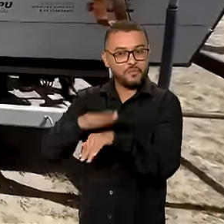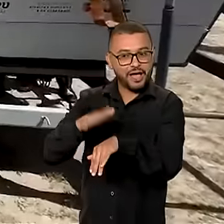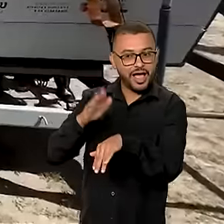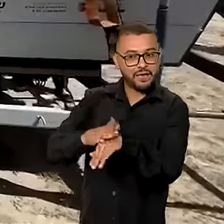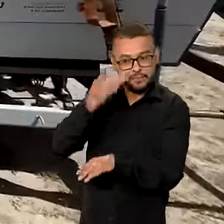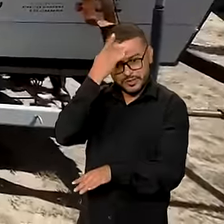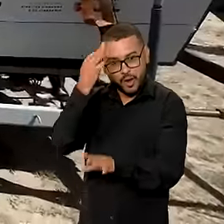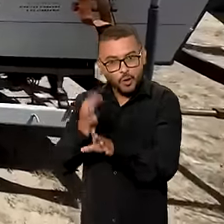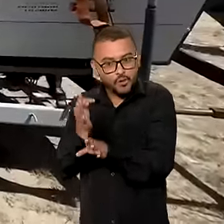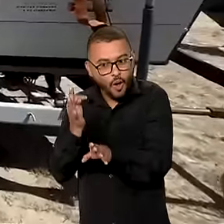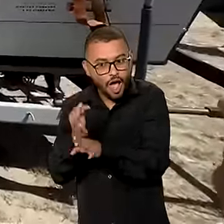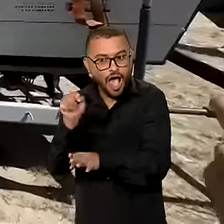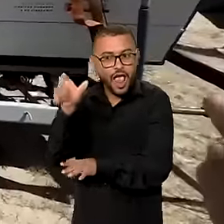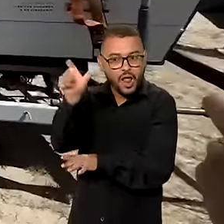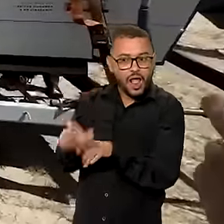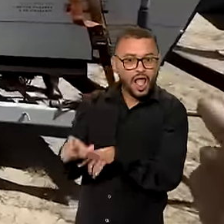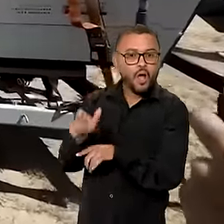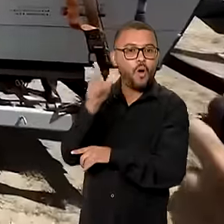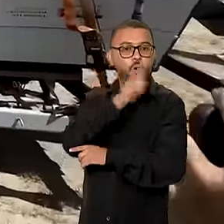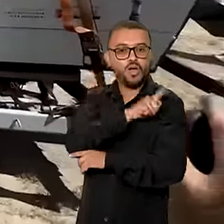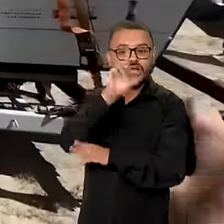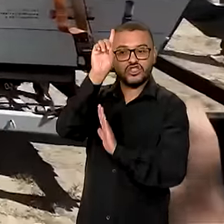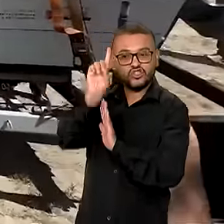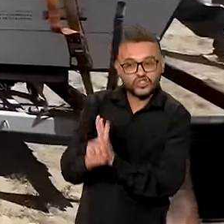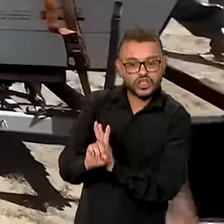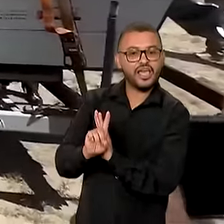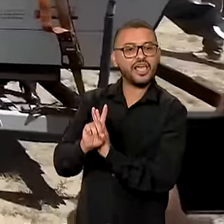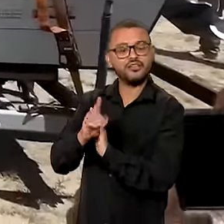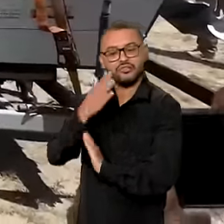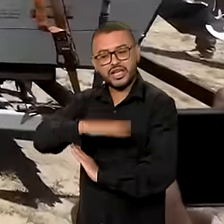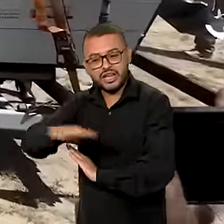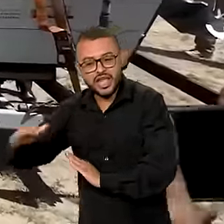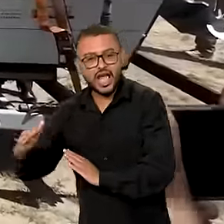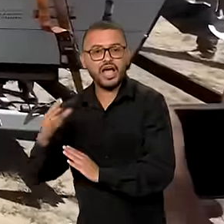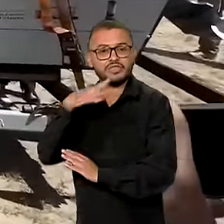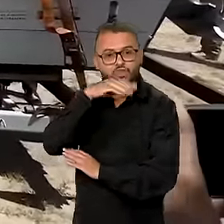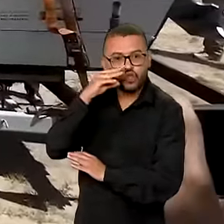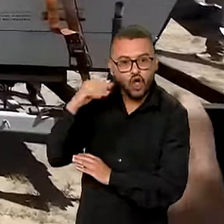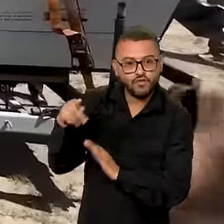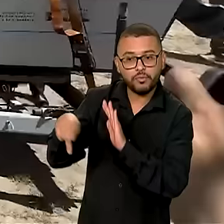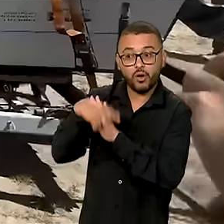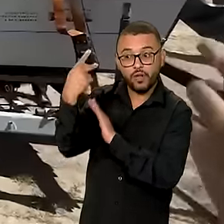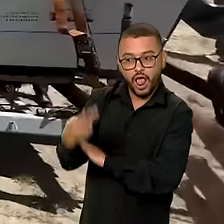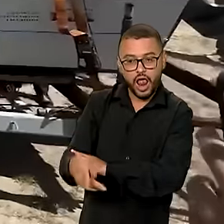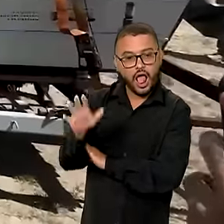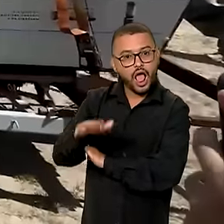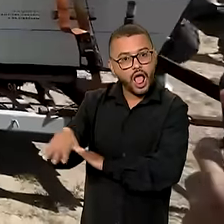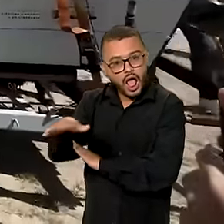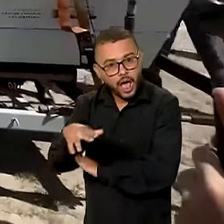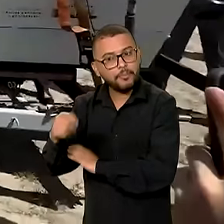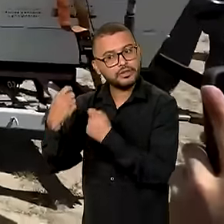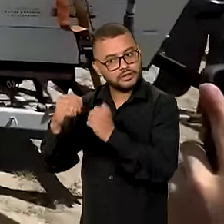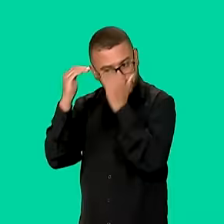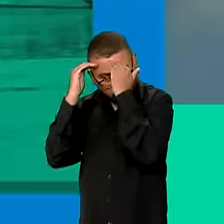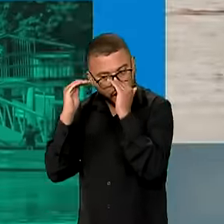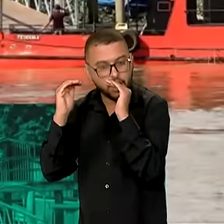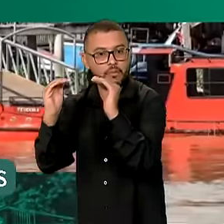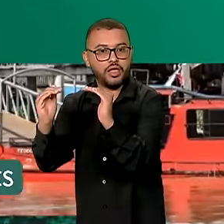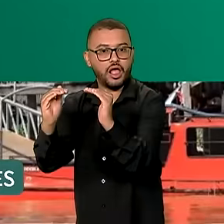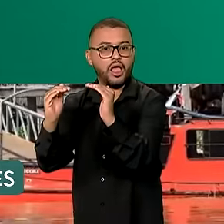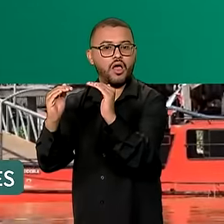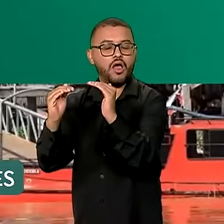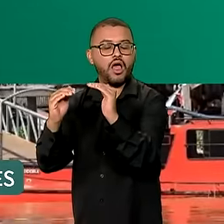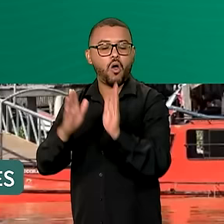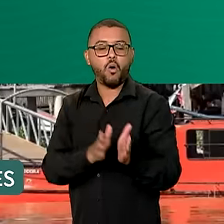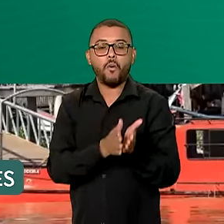conselheiros tutelares para garantir que os direitos das crianças e adolescentes da região sejam respeitados. Os